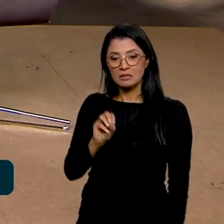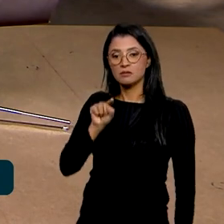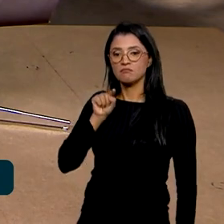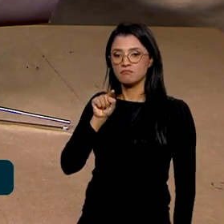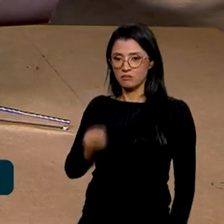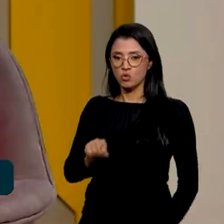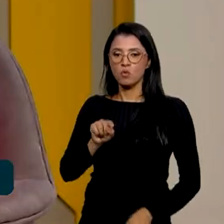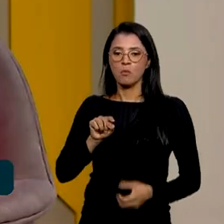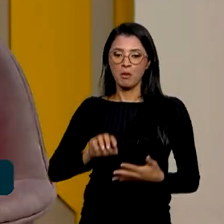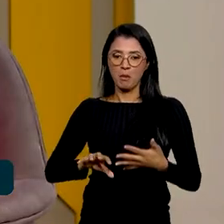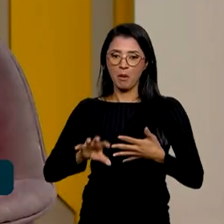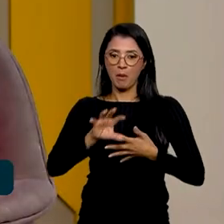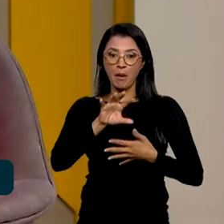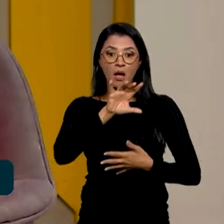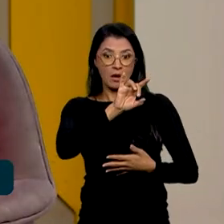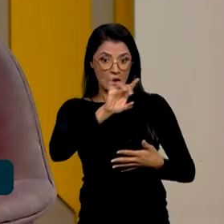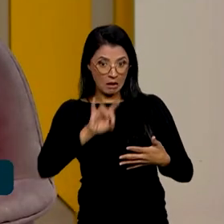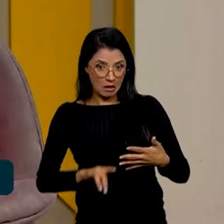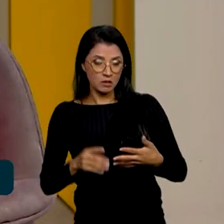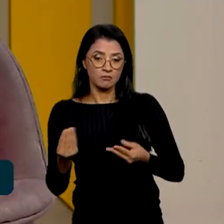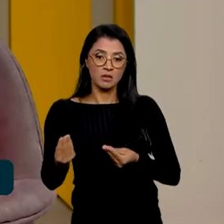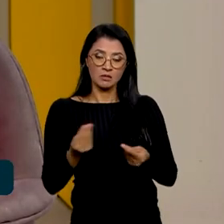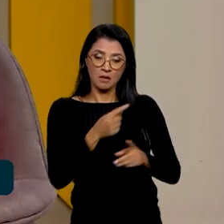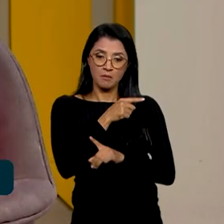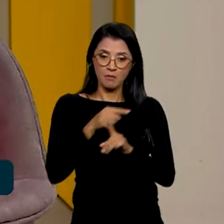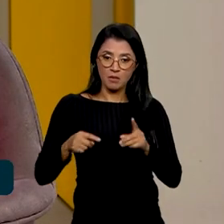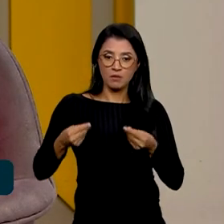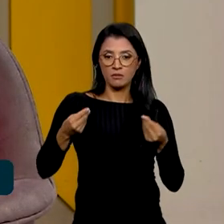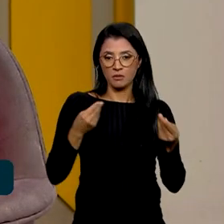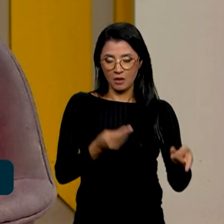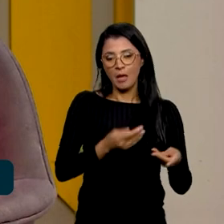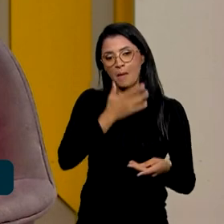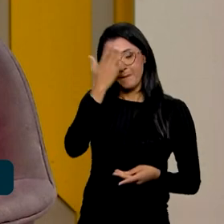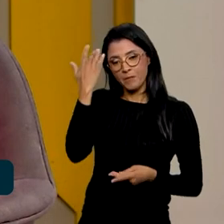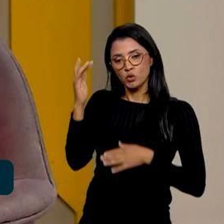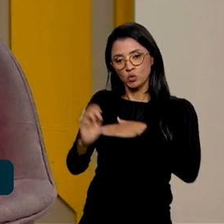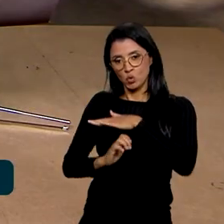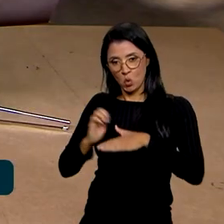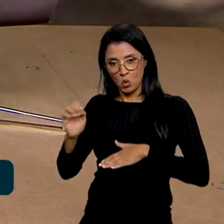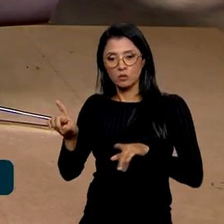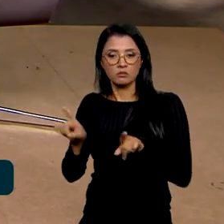categoria dessa recebe metade, a gente, pessoa jurídica,